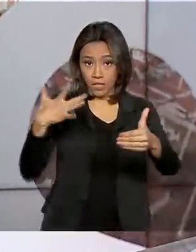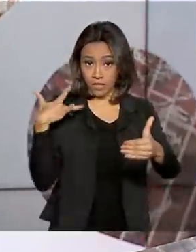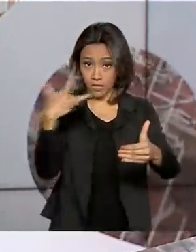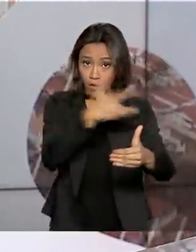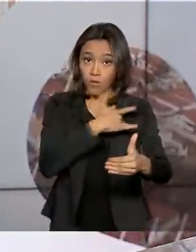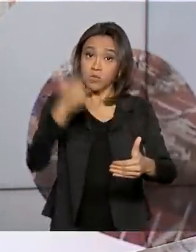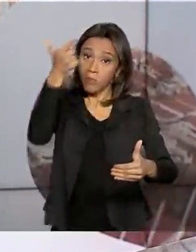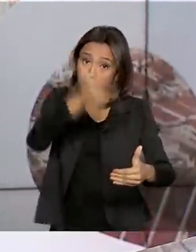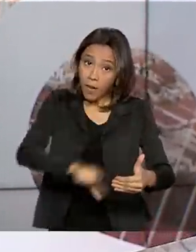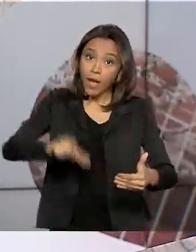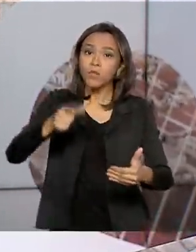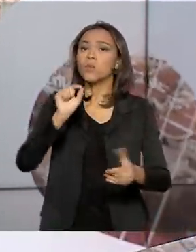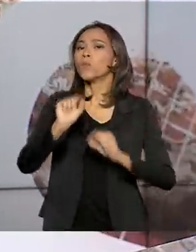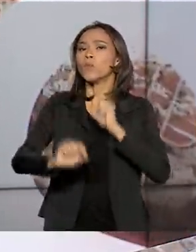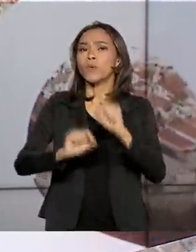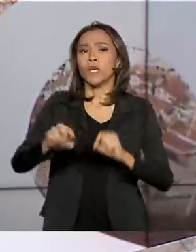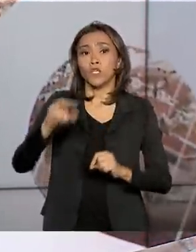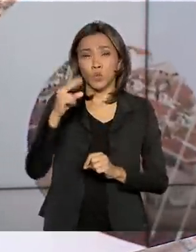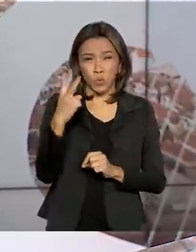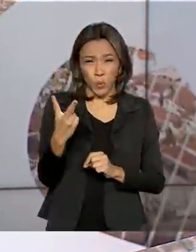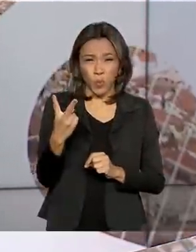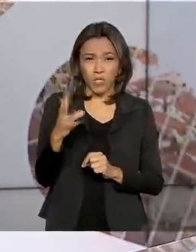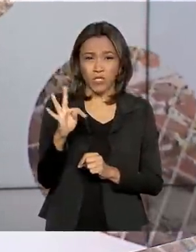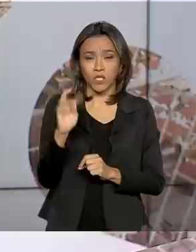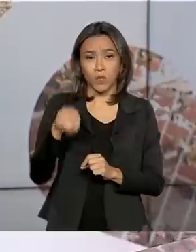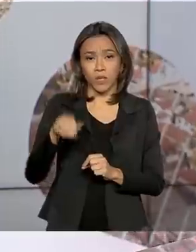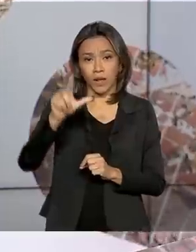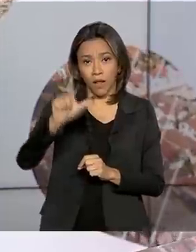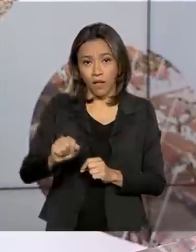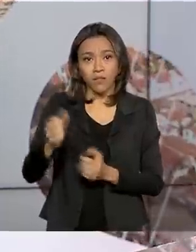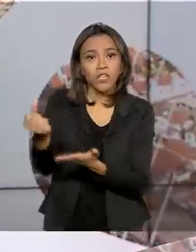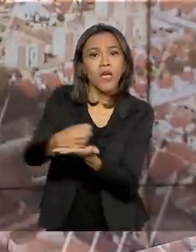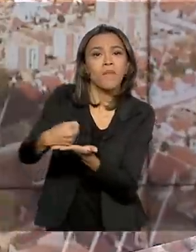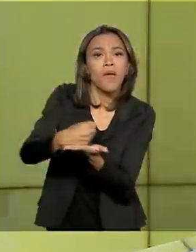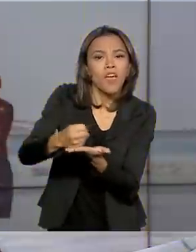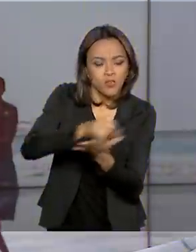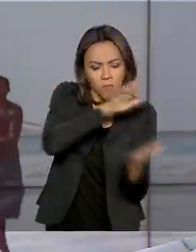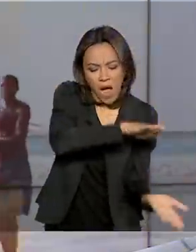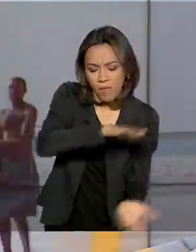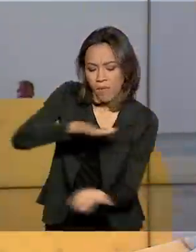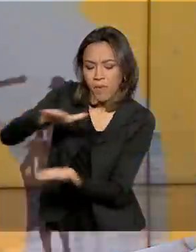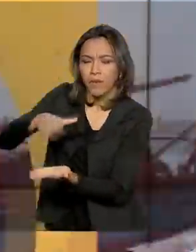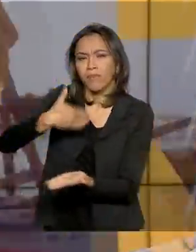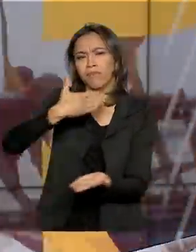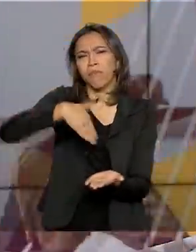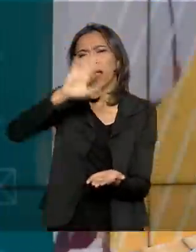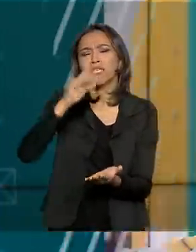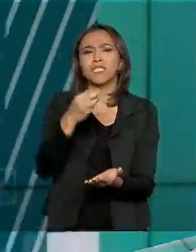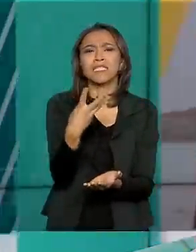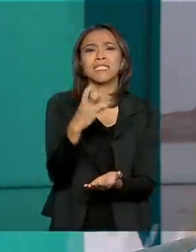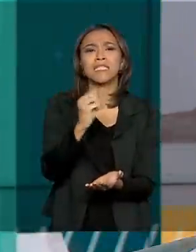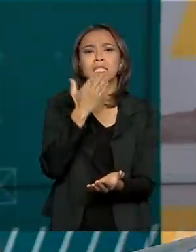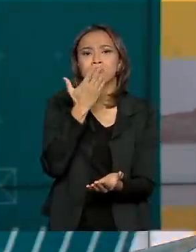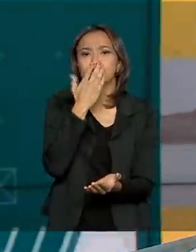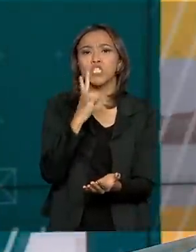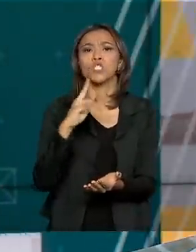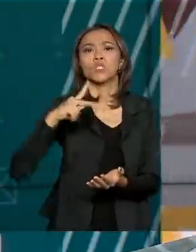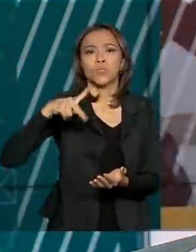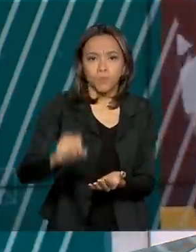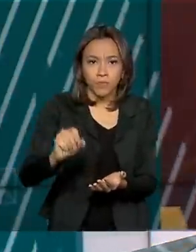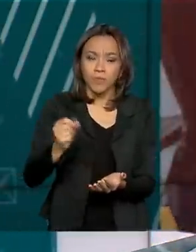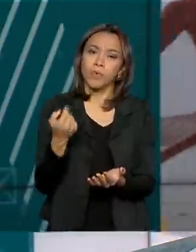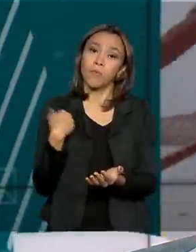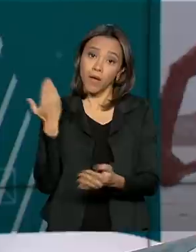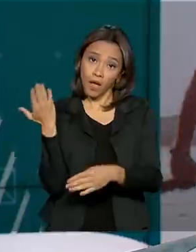enviar mais de duas toneladas de medicamentos para Minas Gerais. São mais de 30 tipos de remédios para atender cerca de